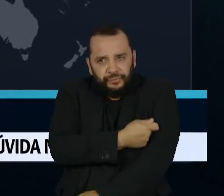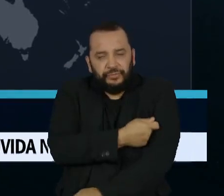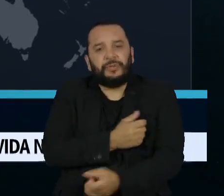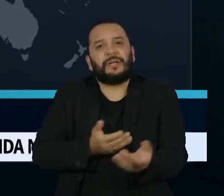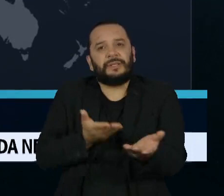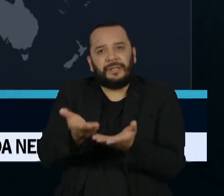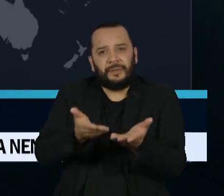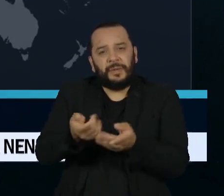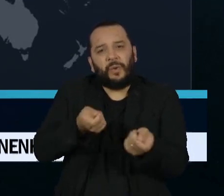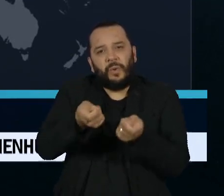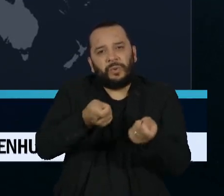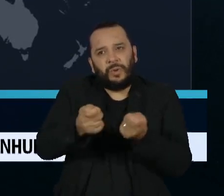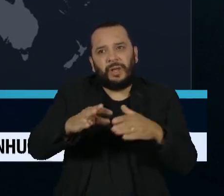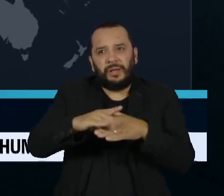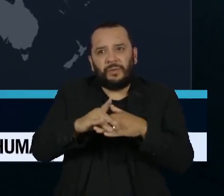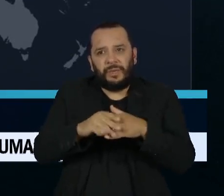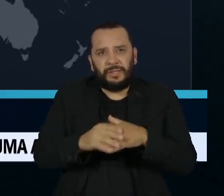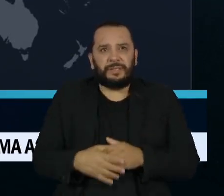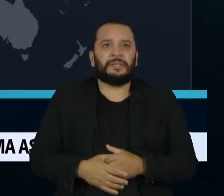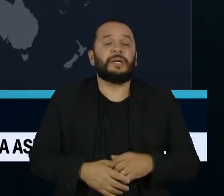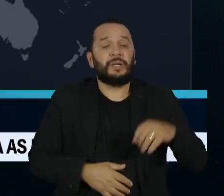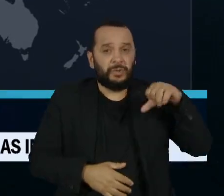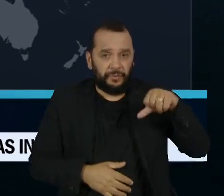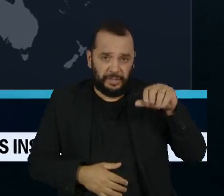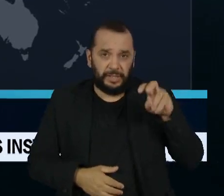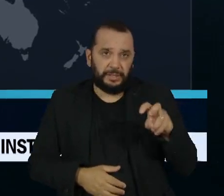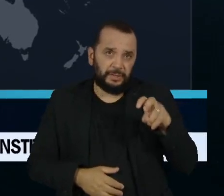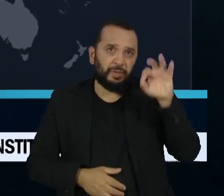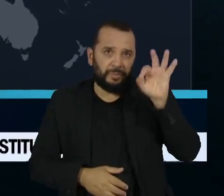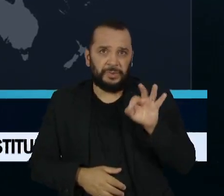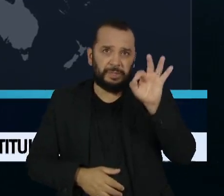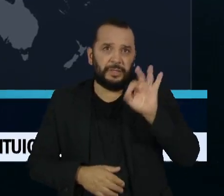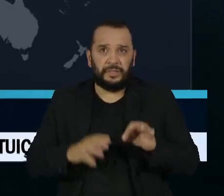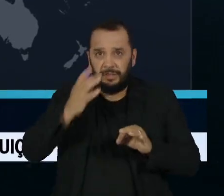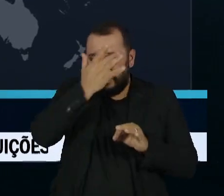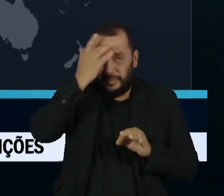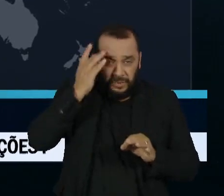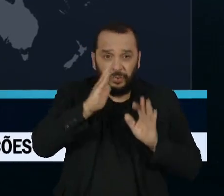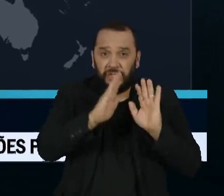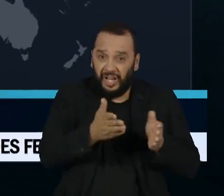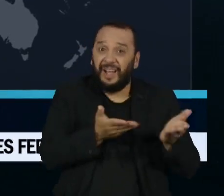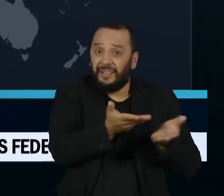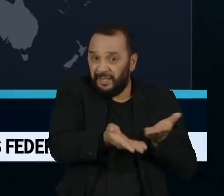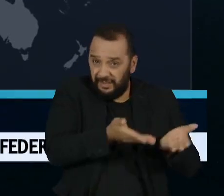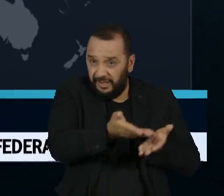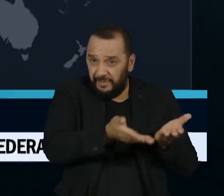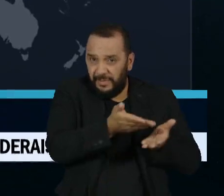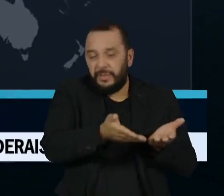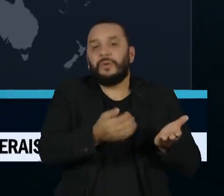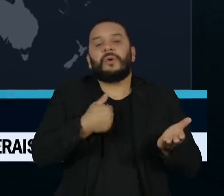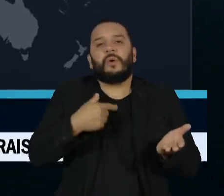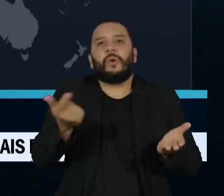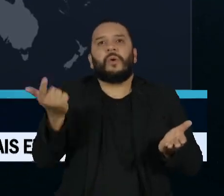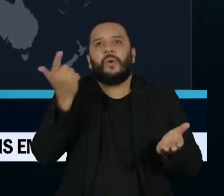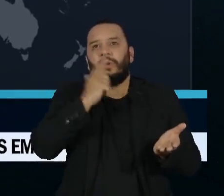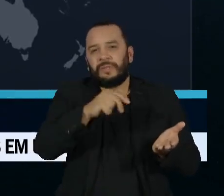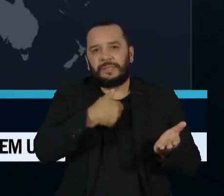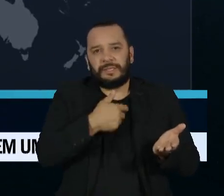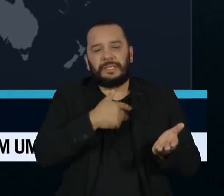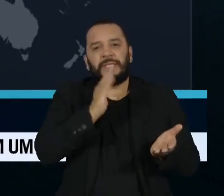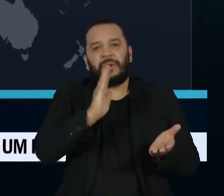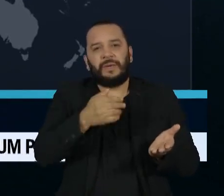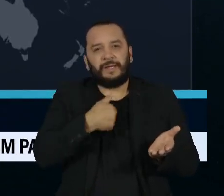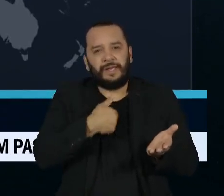controlam a doença. E conseguir com que 95% das pessoas em tratamento atinjam a carga viral